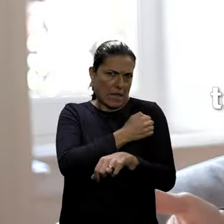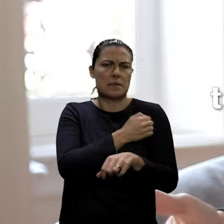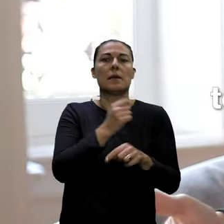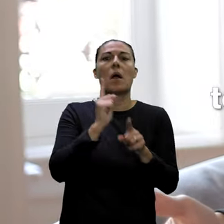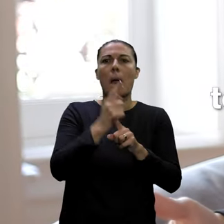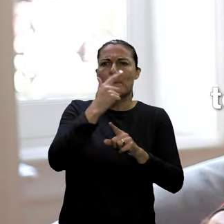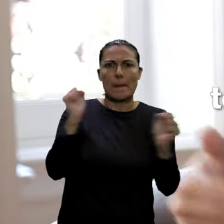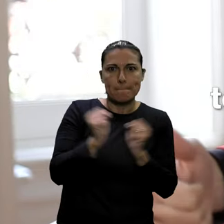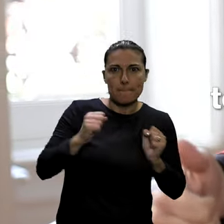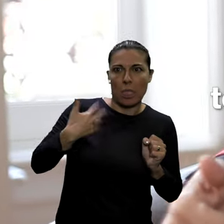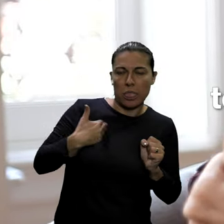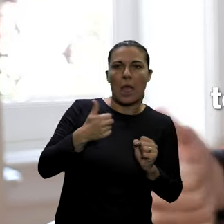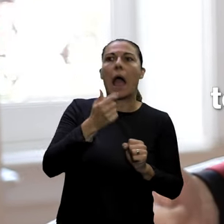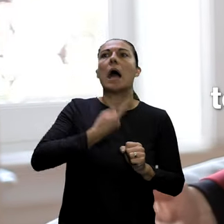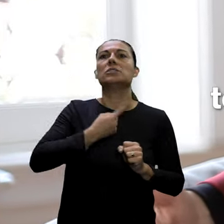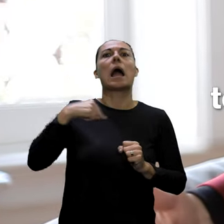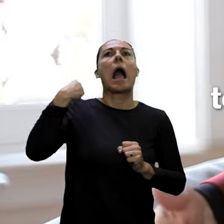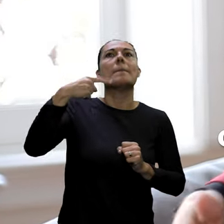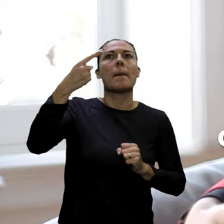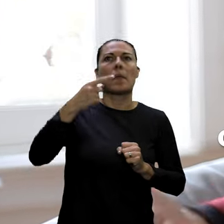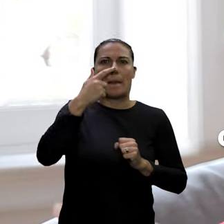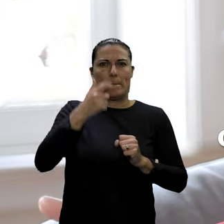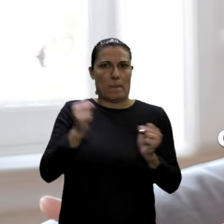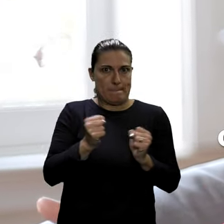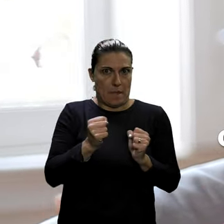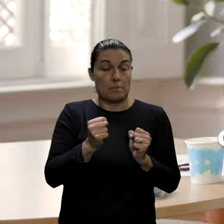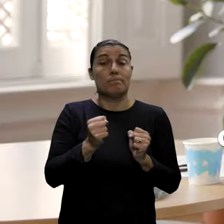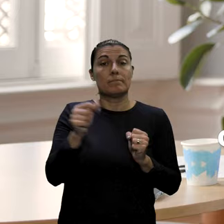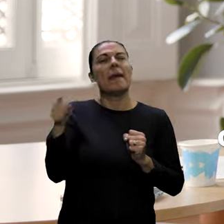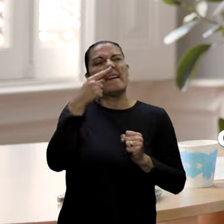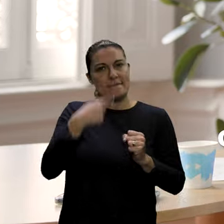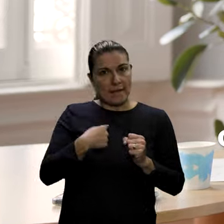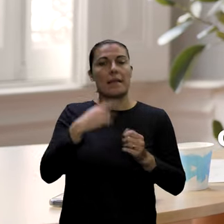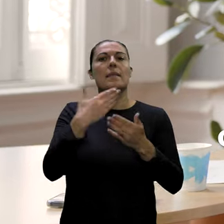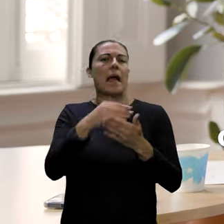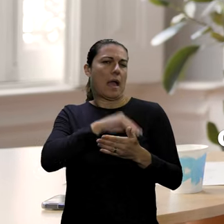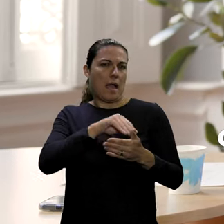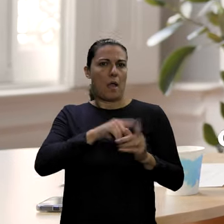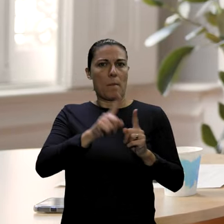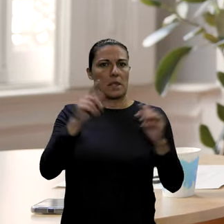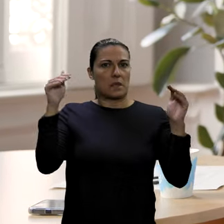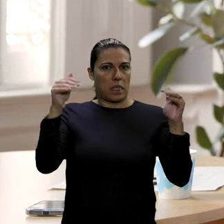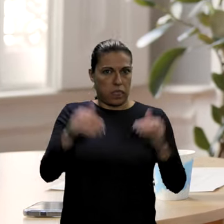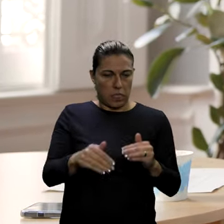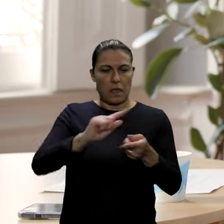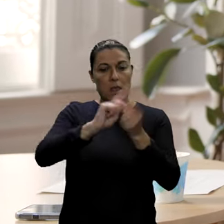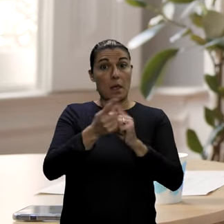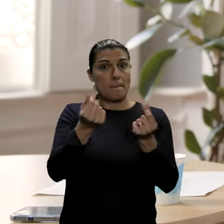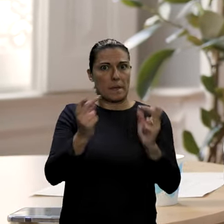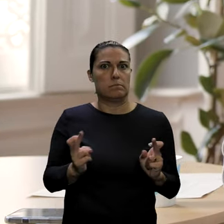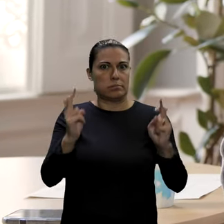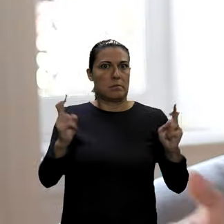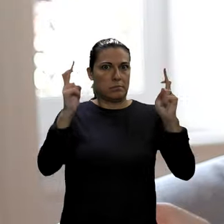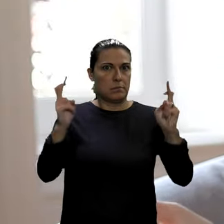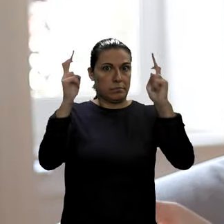pessoas tenham medo do dia da manhã, do mês da manhã. Falhou quando permitiu que os salários fossem degradando à medida que os preços iam